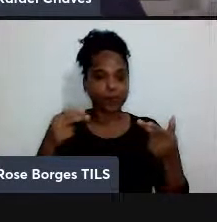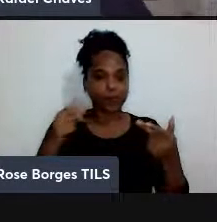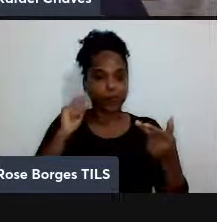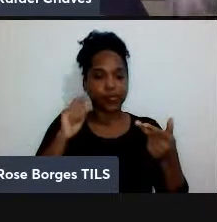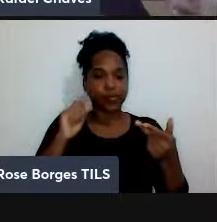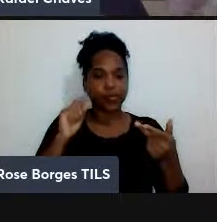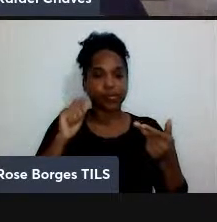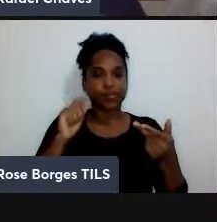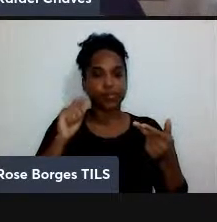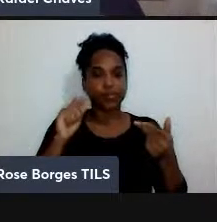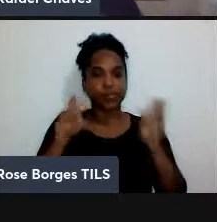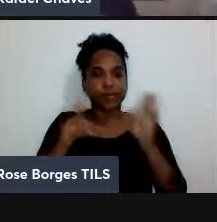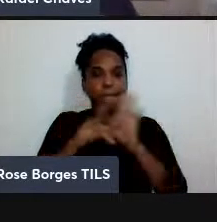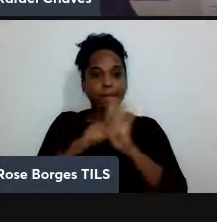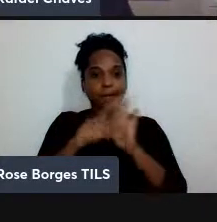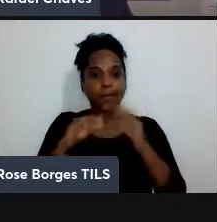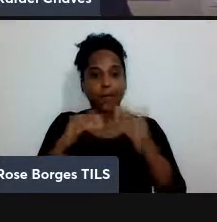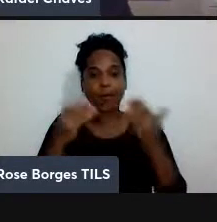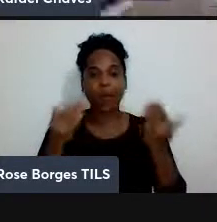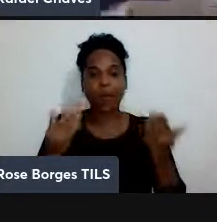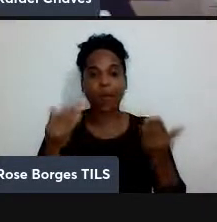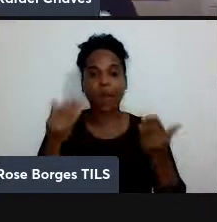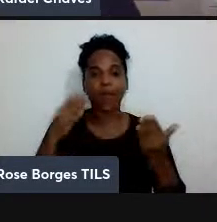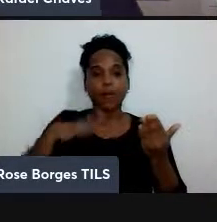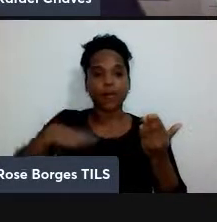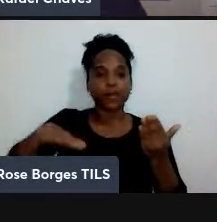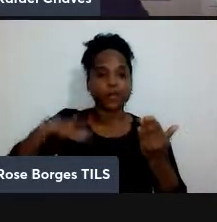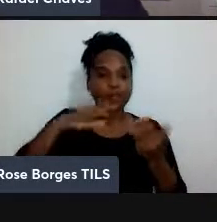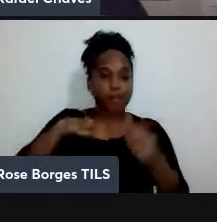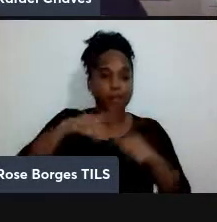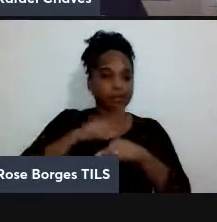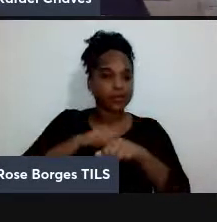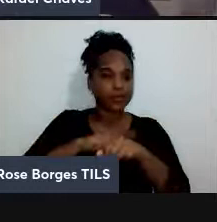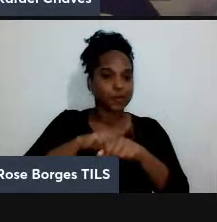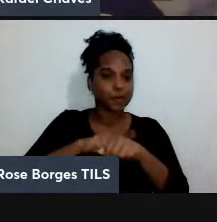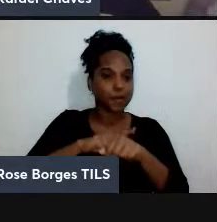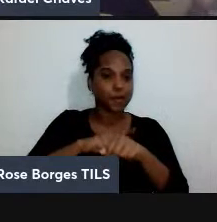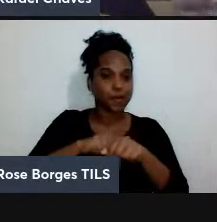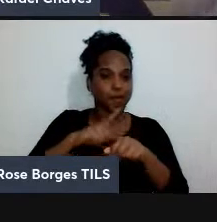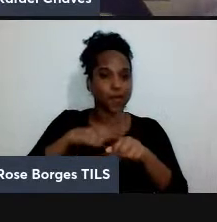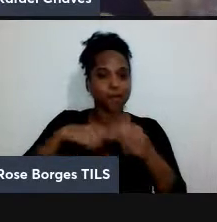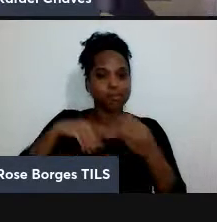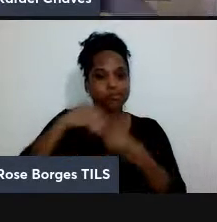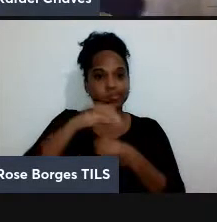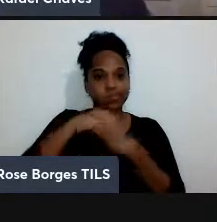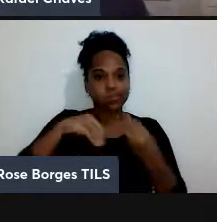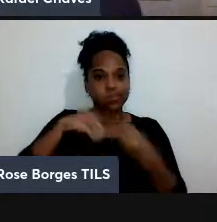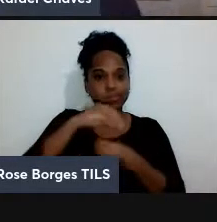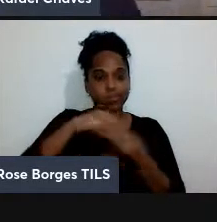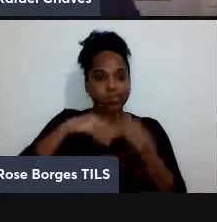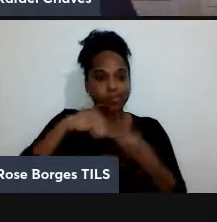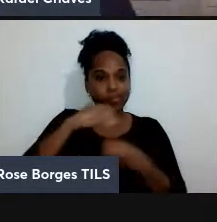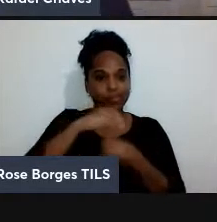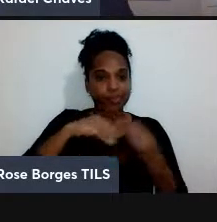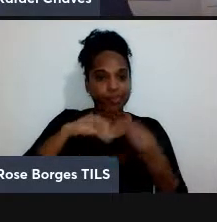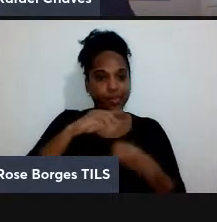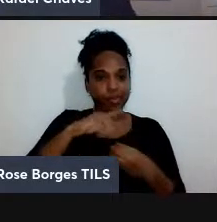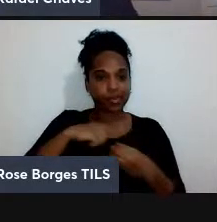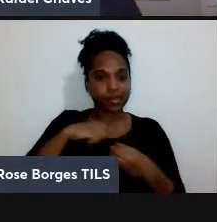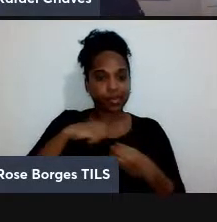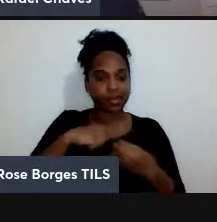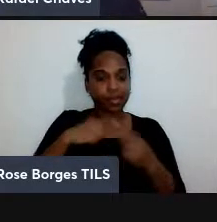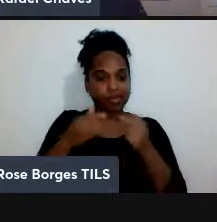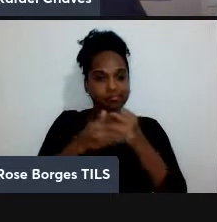cola o espaço-tempo junto é o emaranhamento então você tem emaranhamento ali na escala fundamental